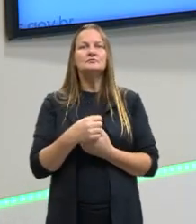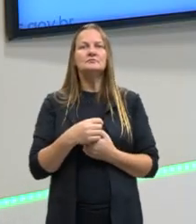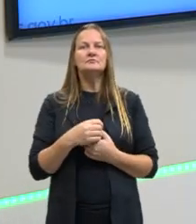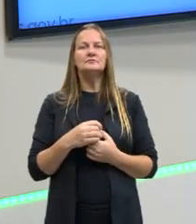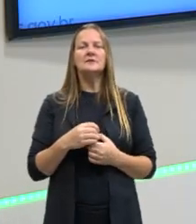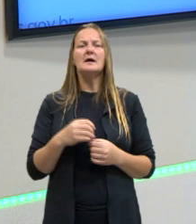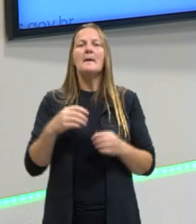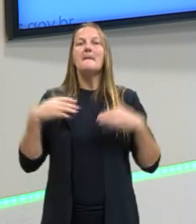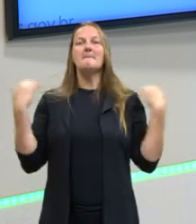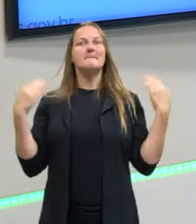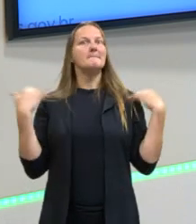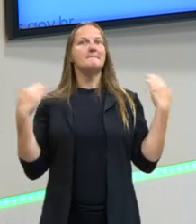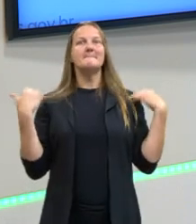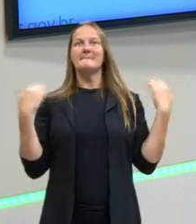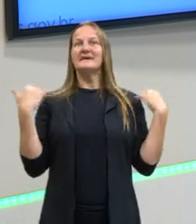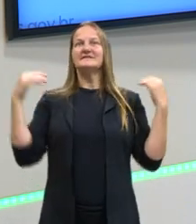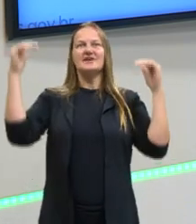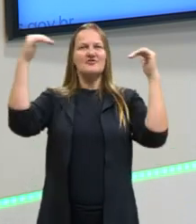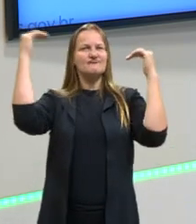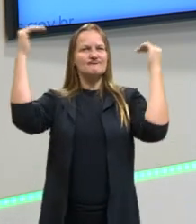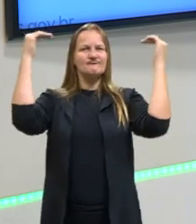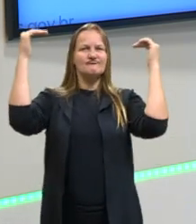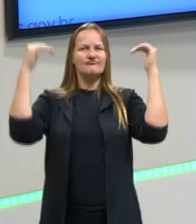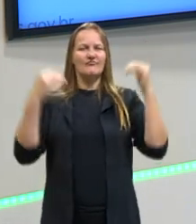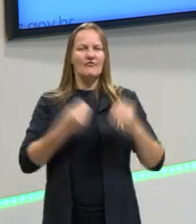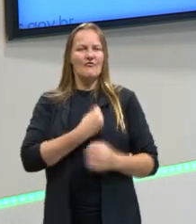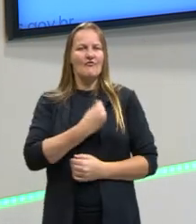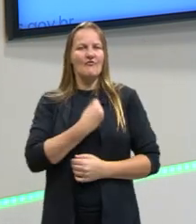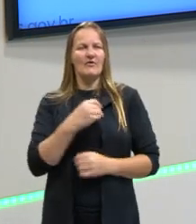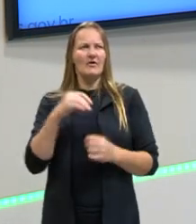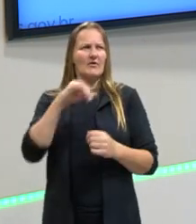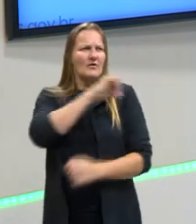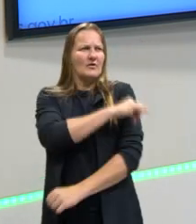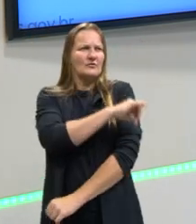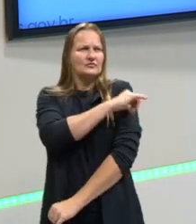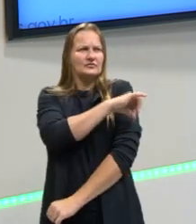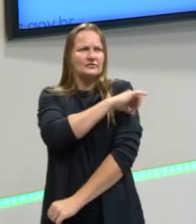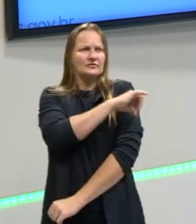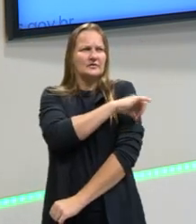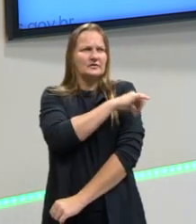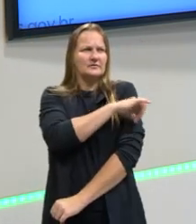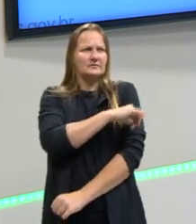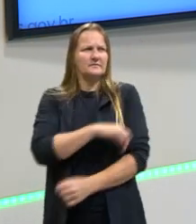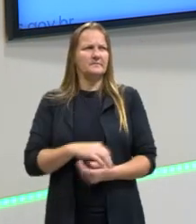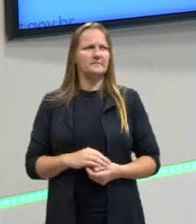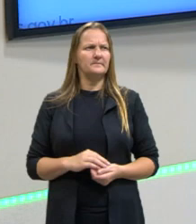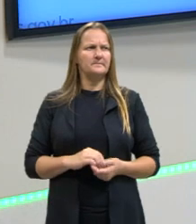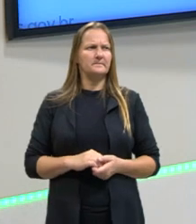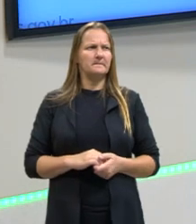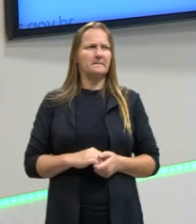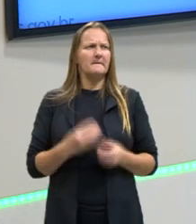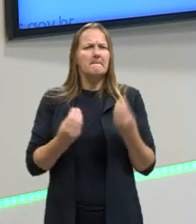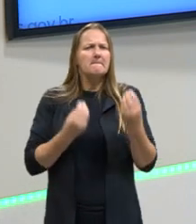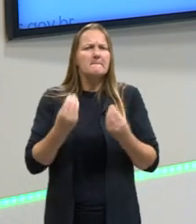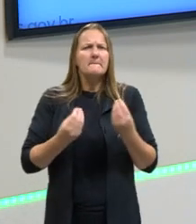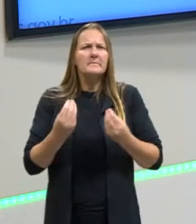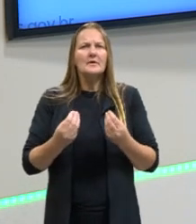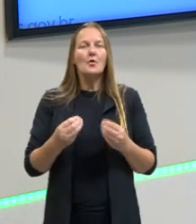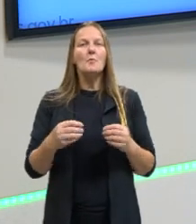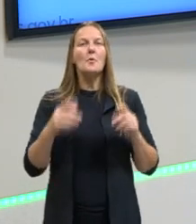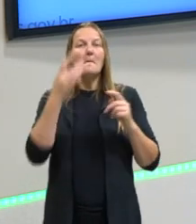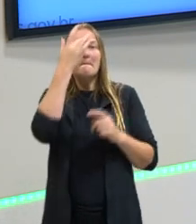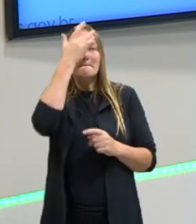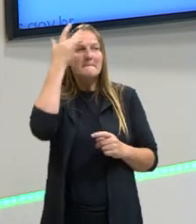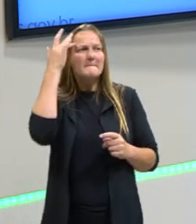passear pela elite da vida carioca. Então, ele vai tentar de várias maneiras se tornar uma pessoa